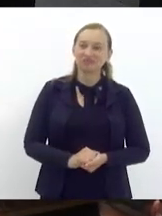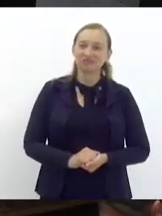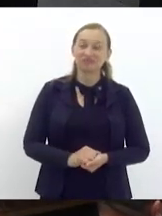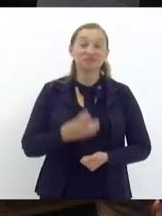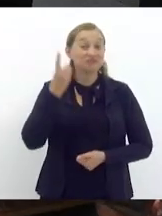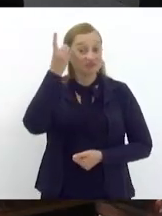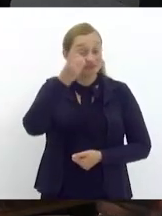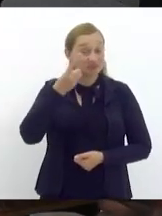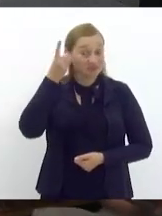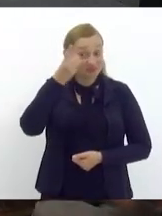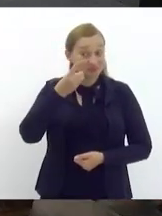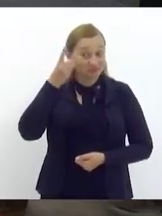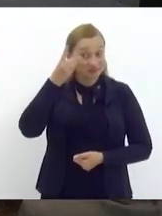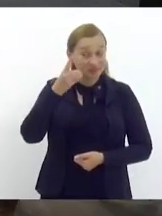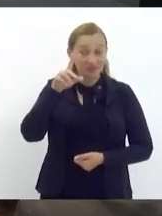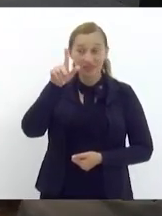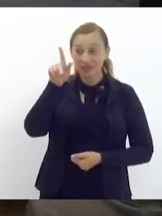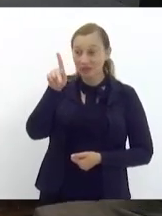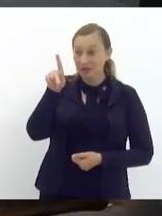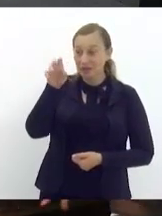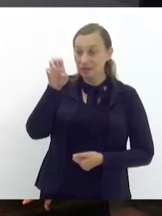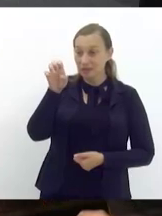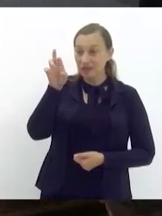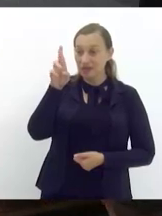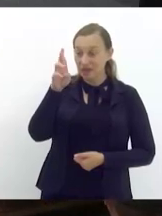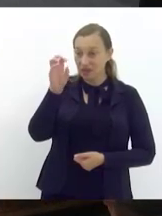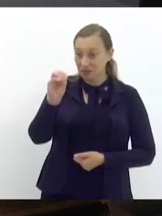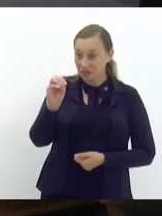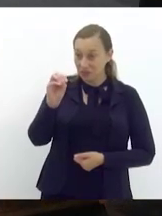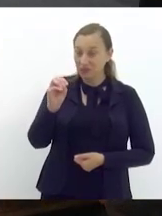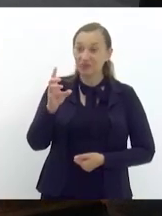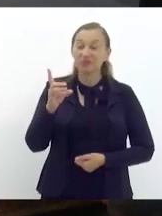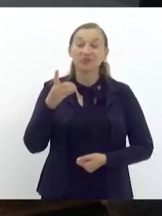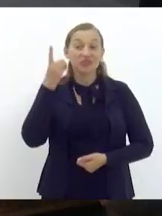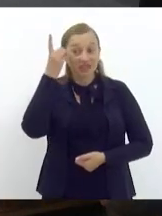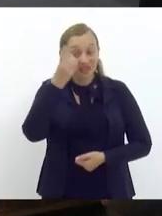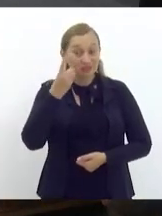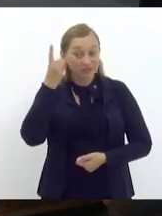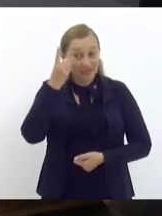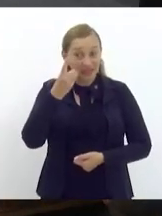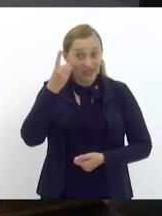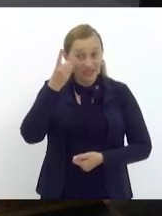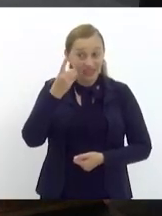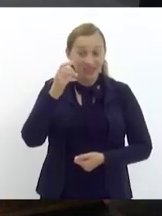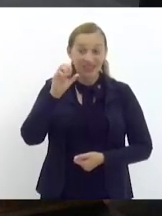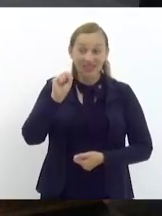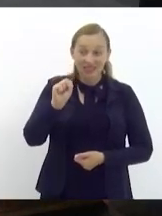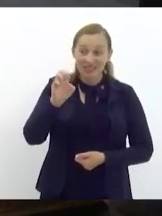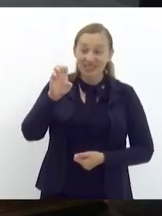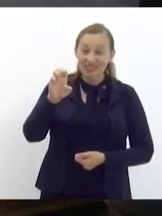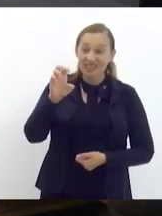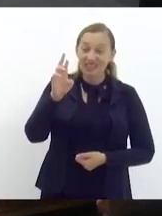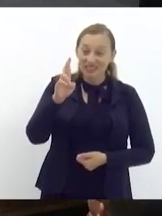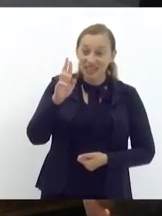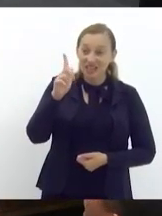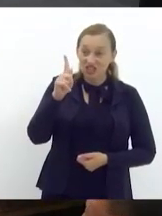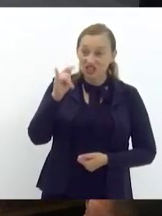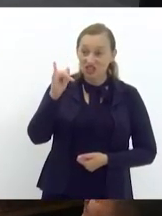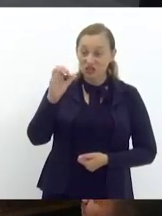deputado Pedro Brazão, senhor deputado Sérgio Fernandes,